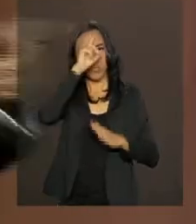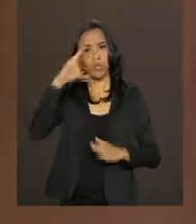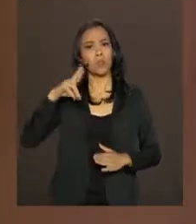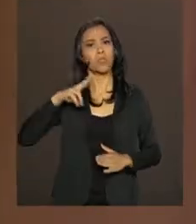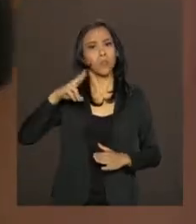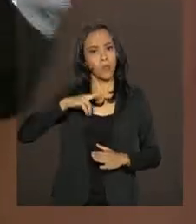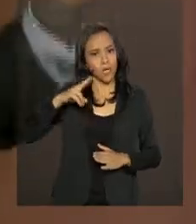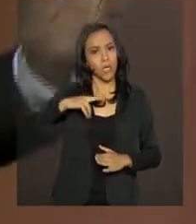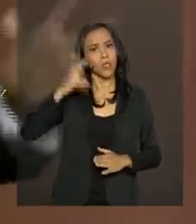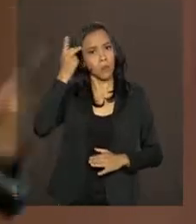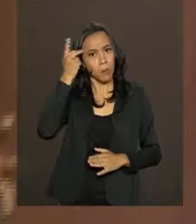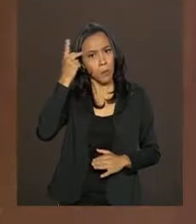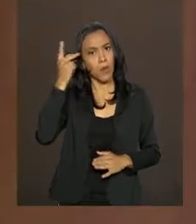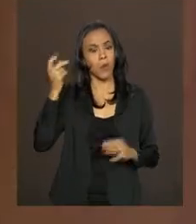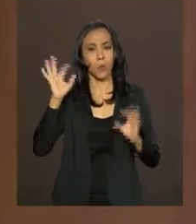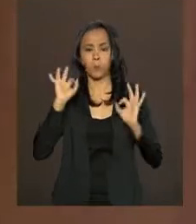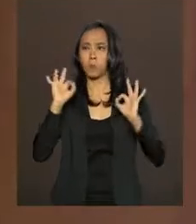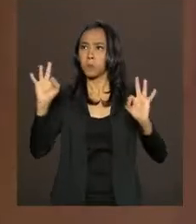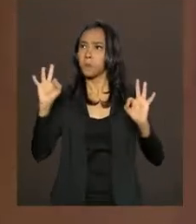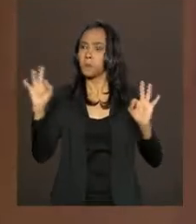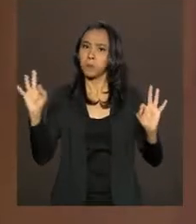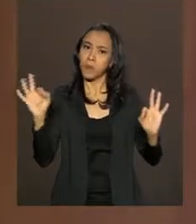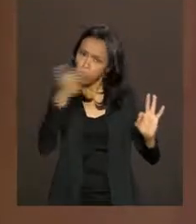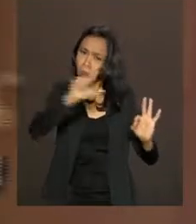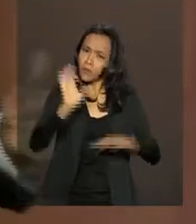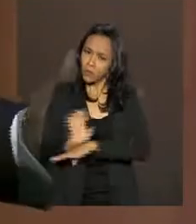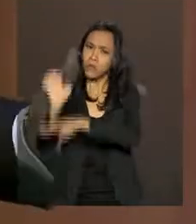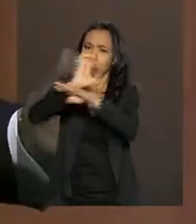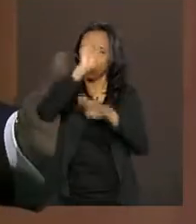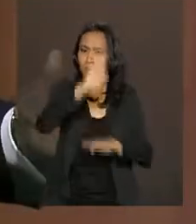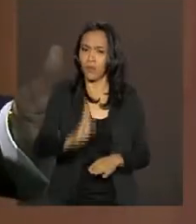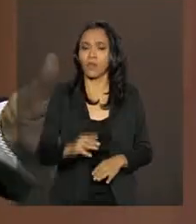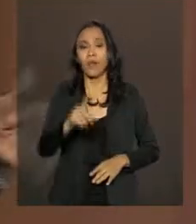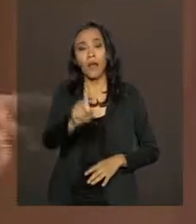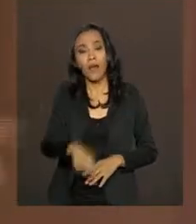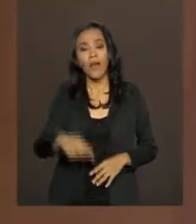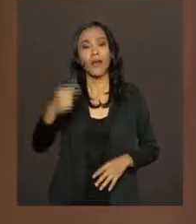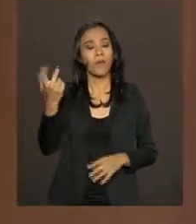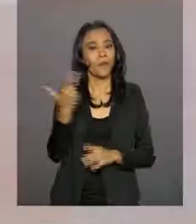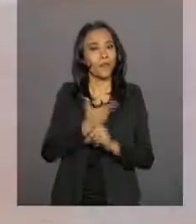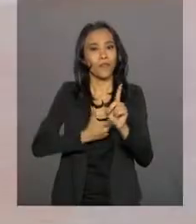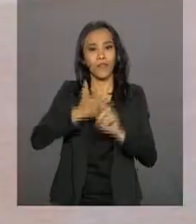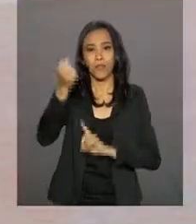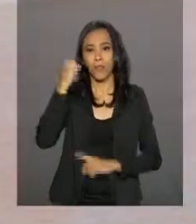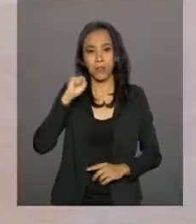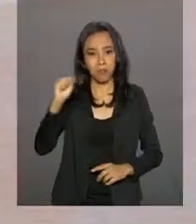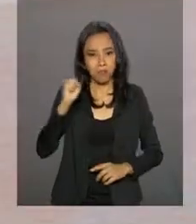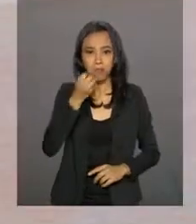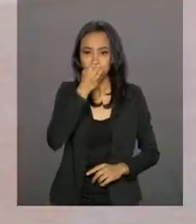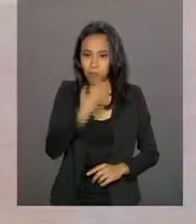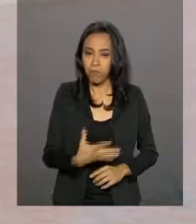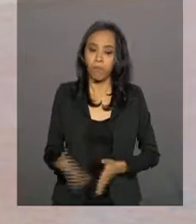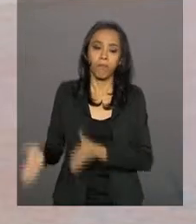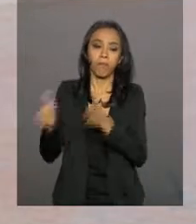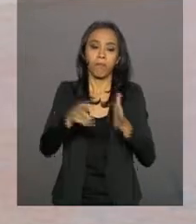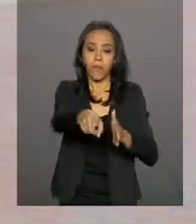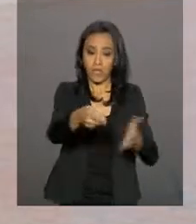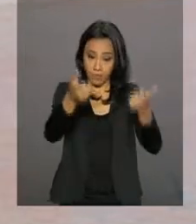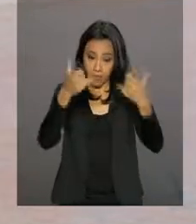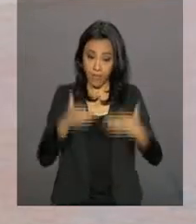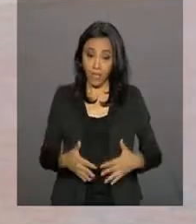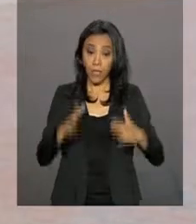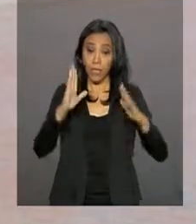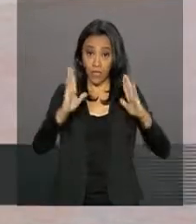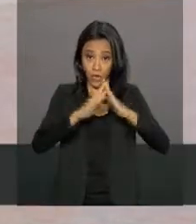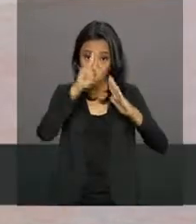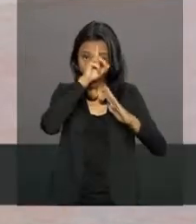e de outros estados brasileiros. De modo que é uma vitória estupenda. A estimativa é que o hospital realize por